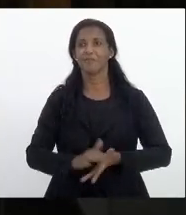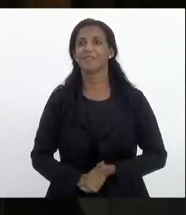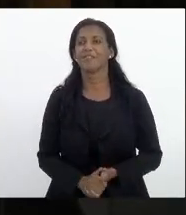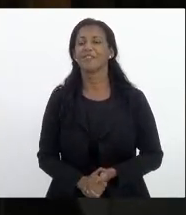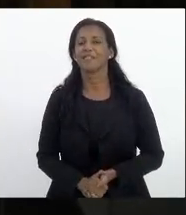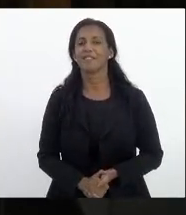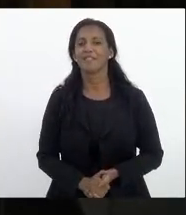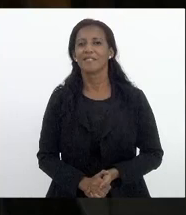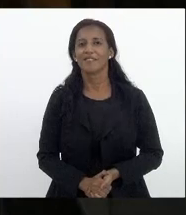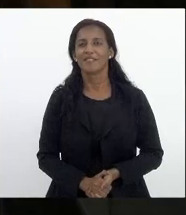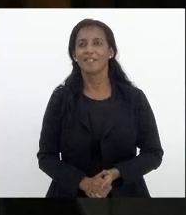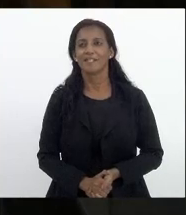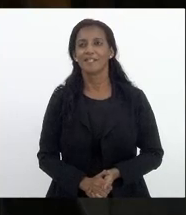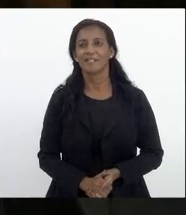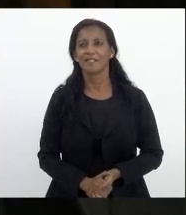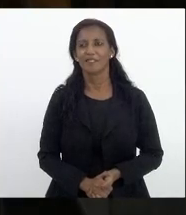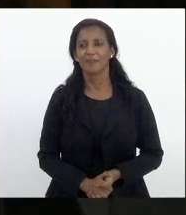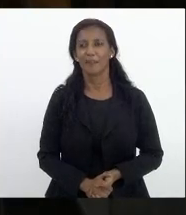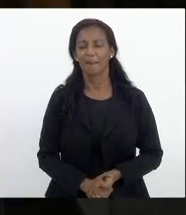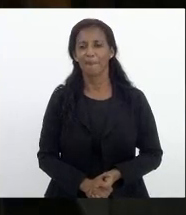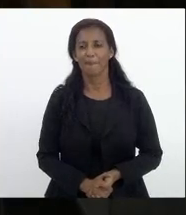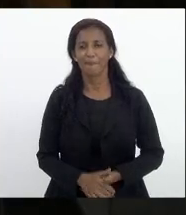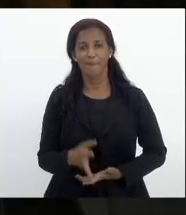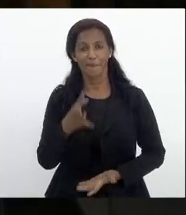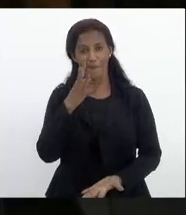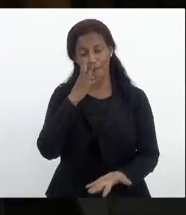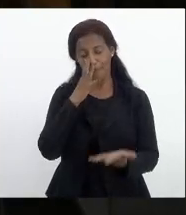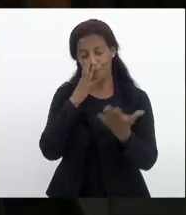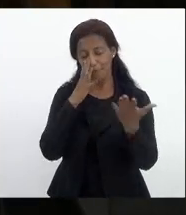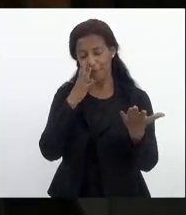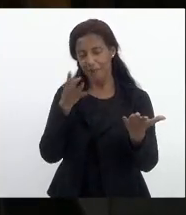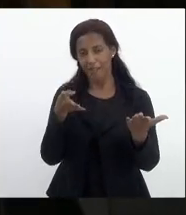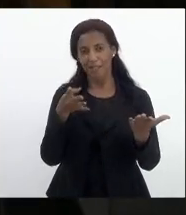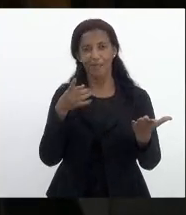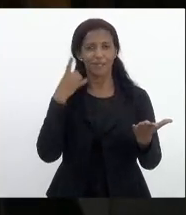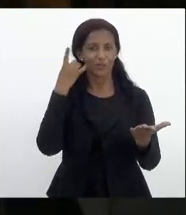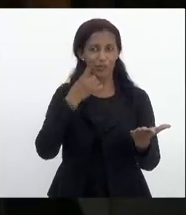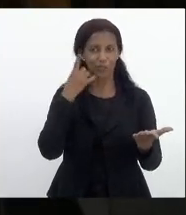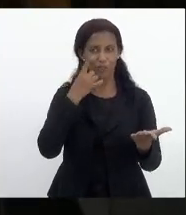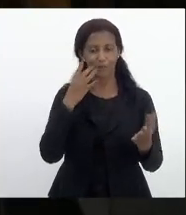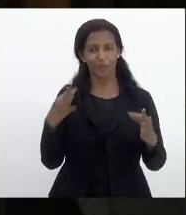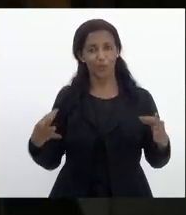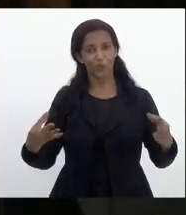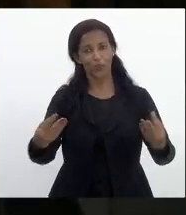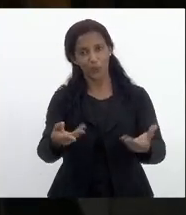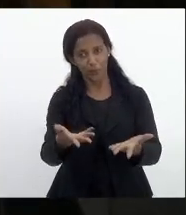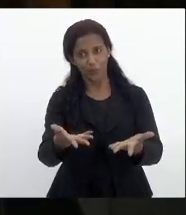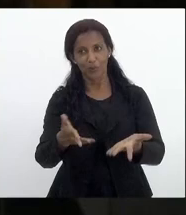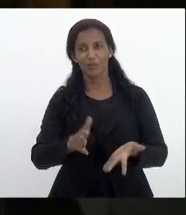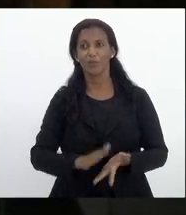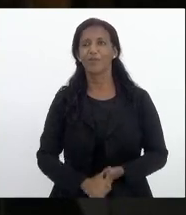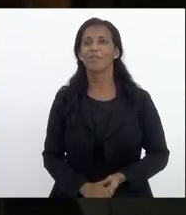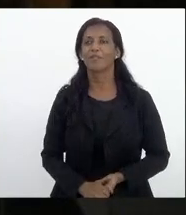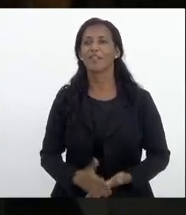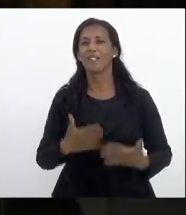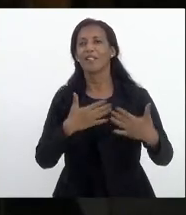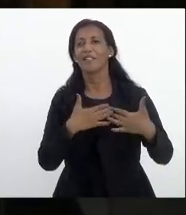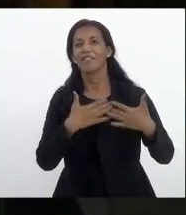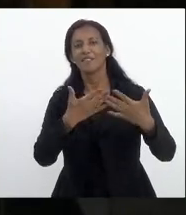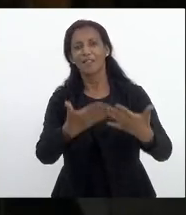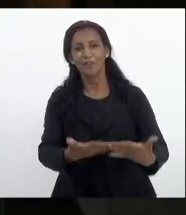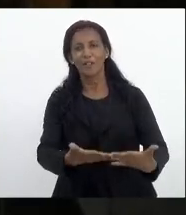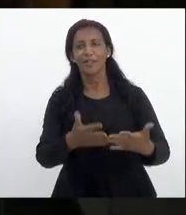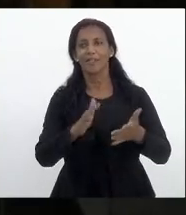a apreciação das senhoras deputadas dos senhores deputados saudar aqui a